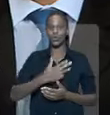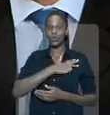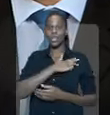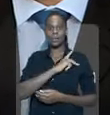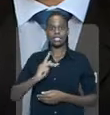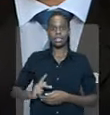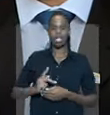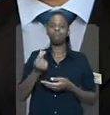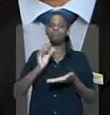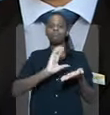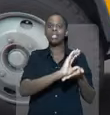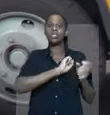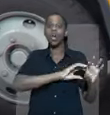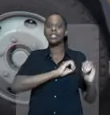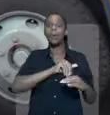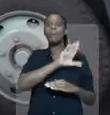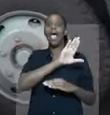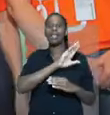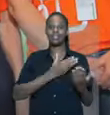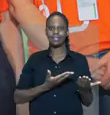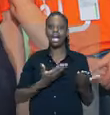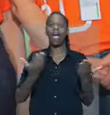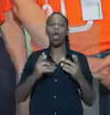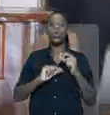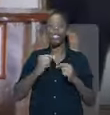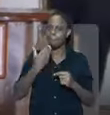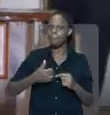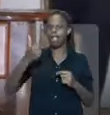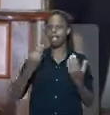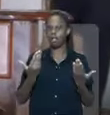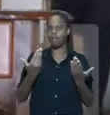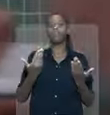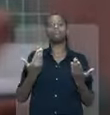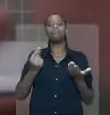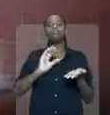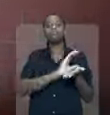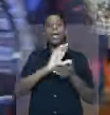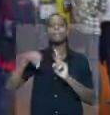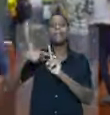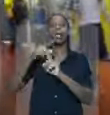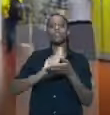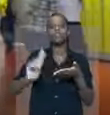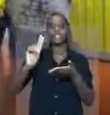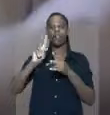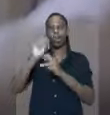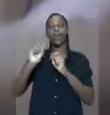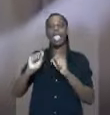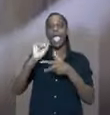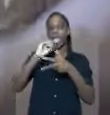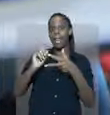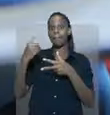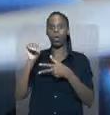Lula foi o presidente que mais investiu em educação na história. Agora vai fazer ainda melhor. Lula vai implantar o Mais Universidade,